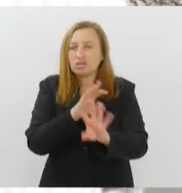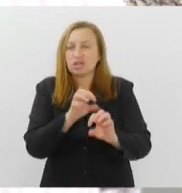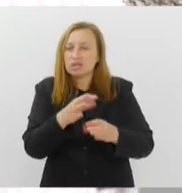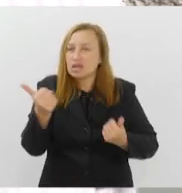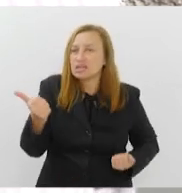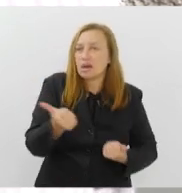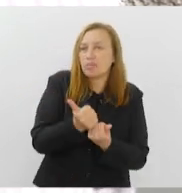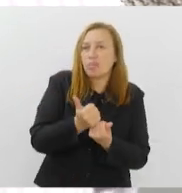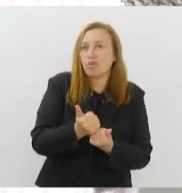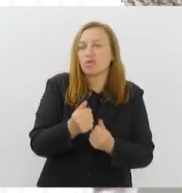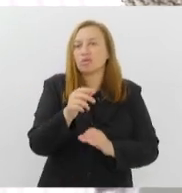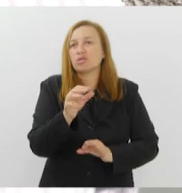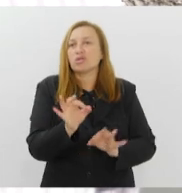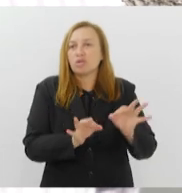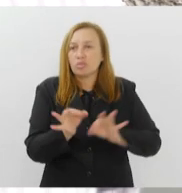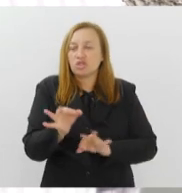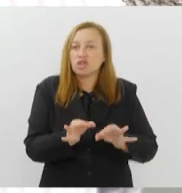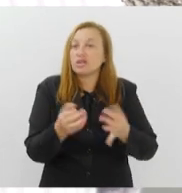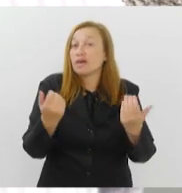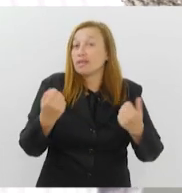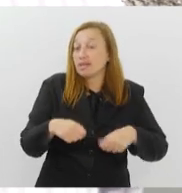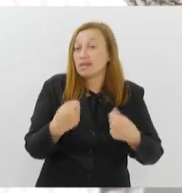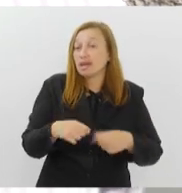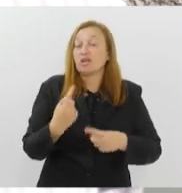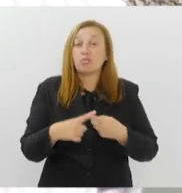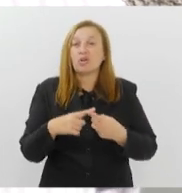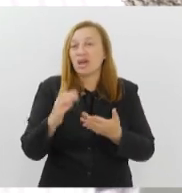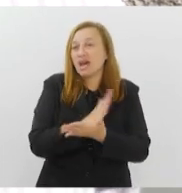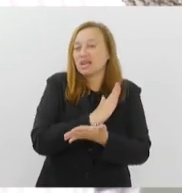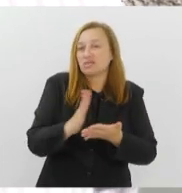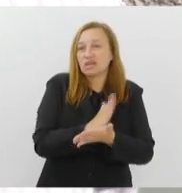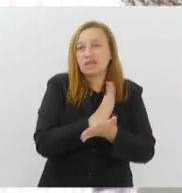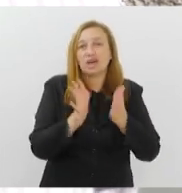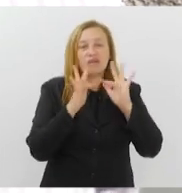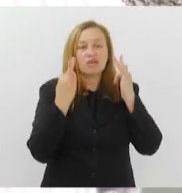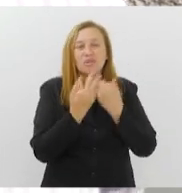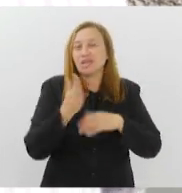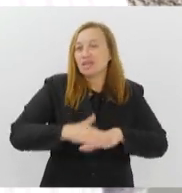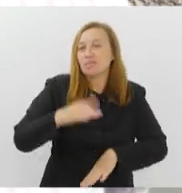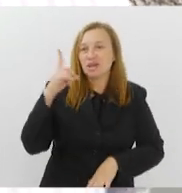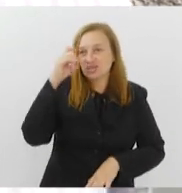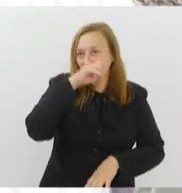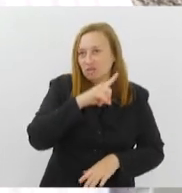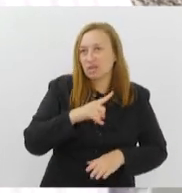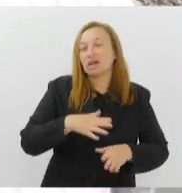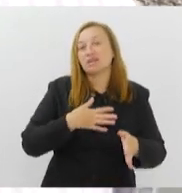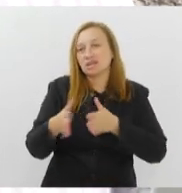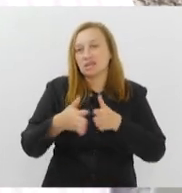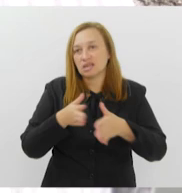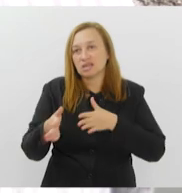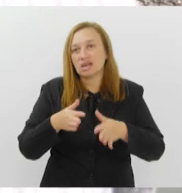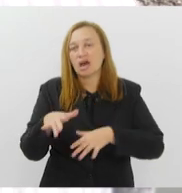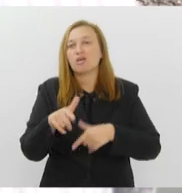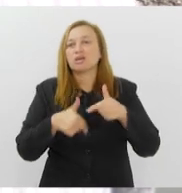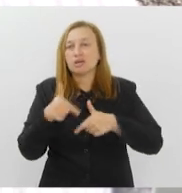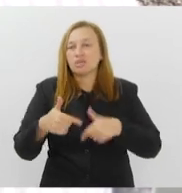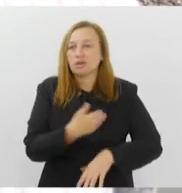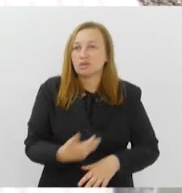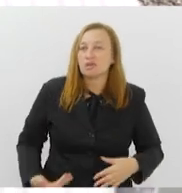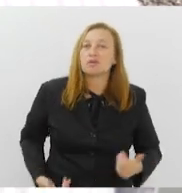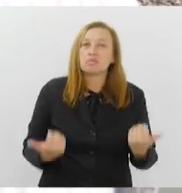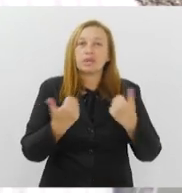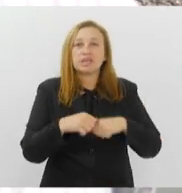que o projeto dá é muito necessário, porque muitas vezes são as famílias que têm mais dificuldade de acessar os serviços públicos, que às vezes precisam de uma